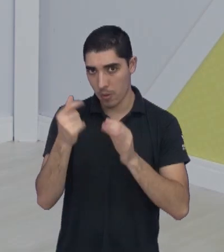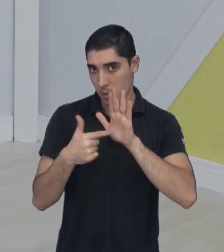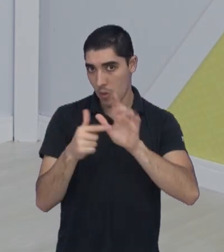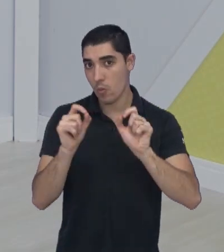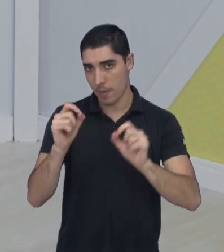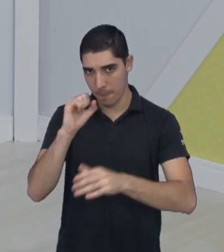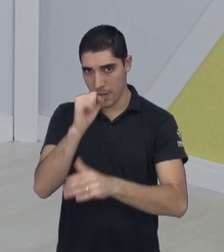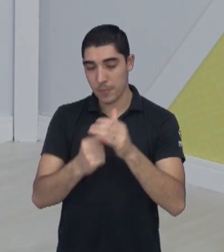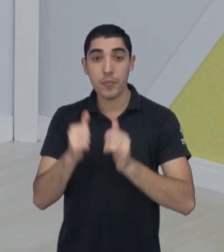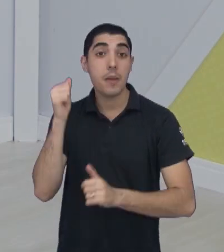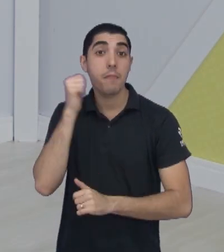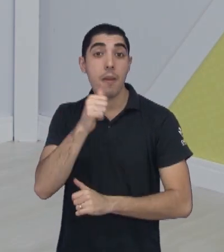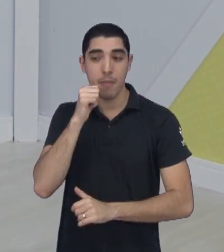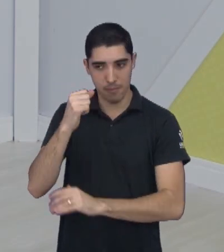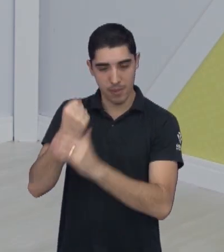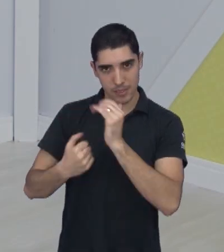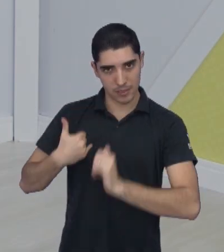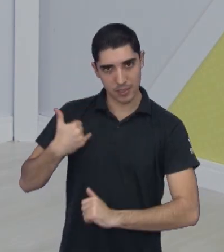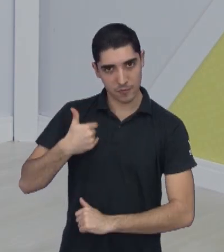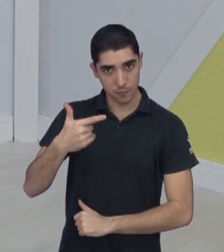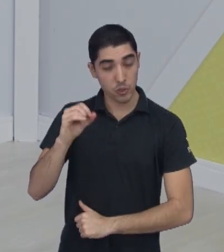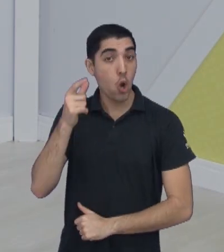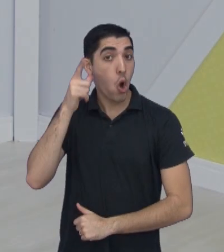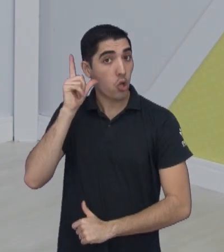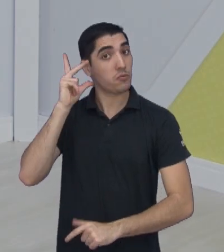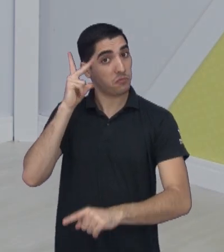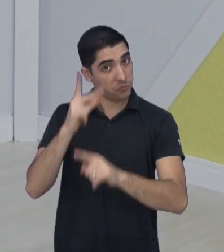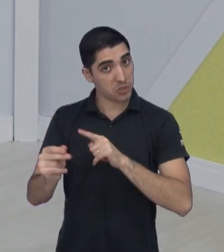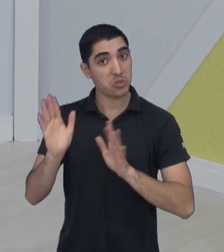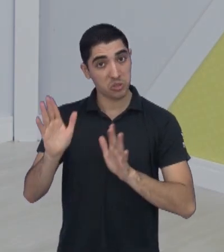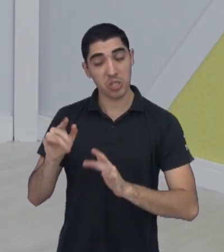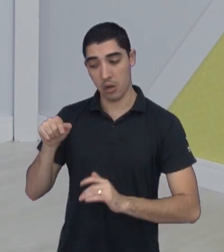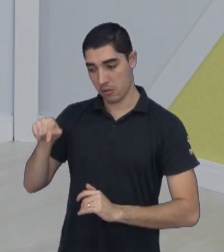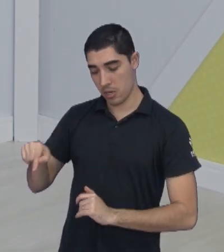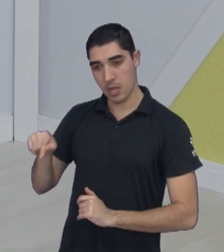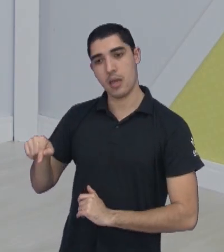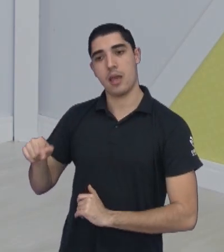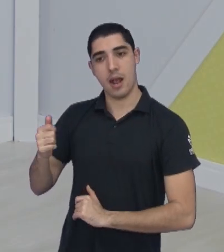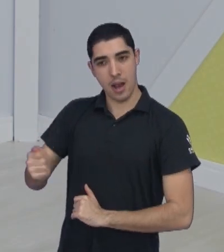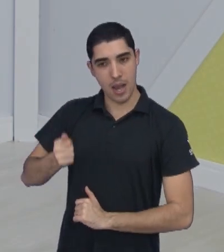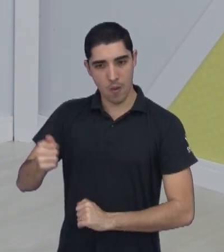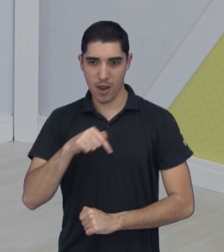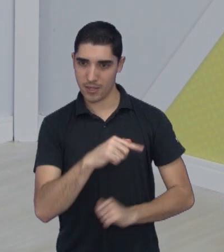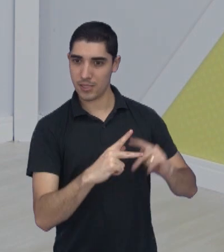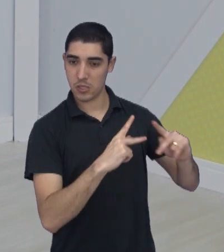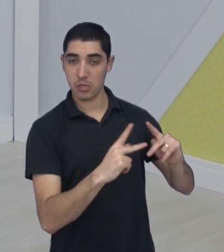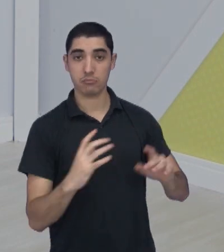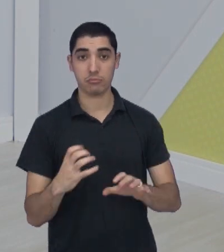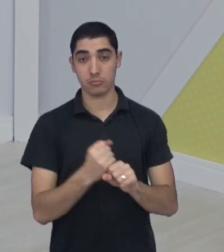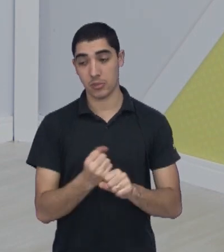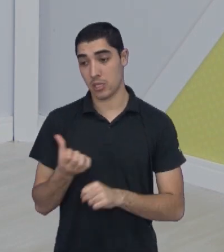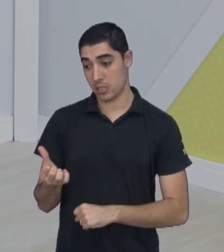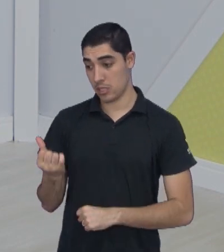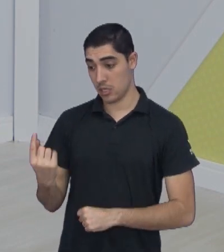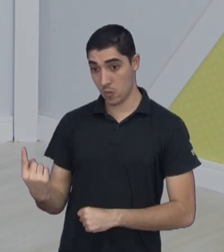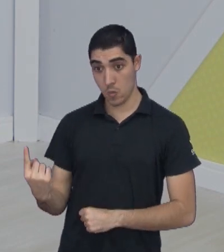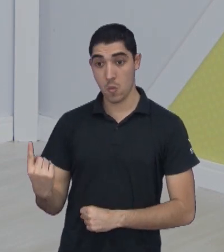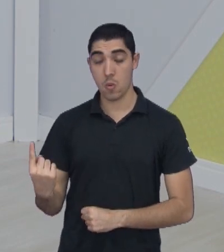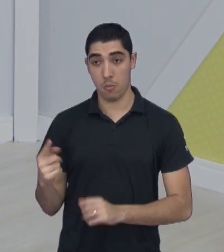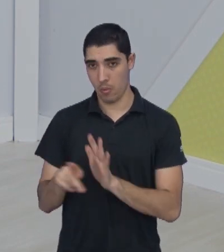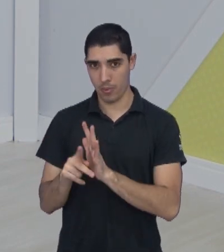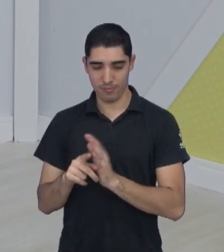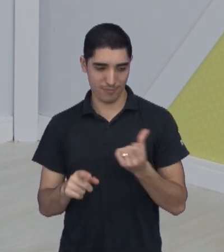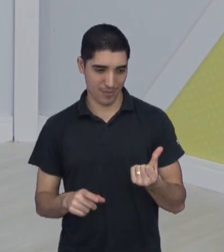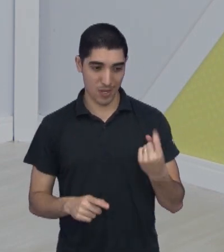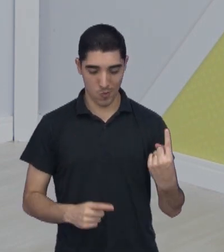As meninas do São José Basquetebol Sub-20 venceram ontem o Araraquara fora de casa pelo placar de 71 a 49 e chegaram a sua terceira